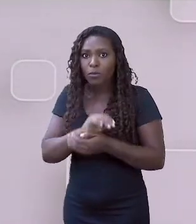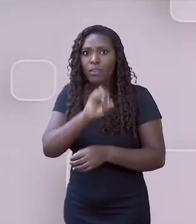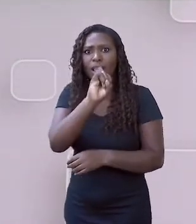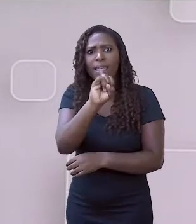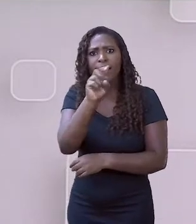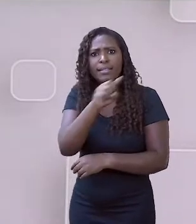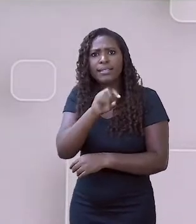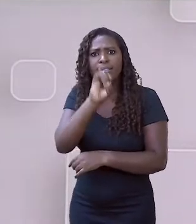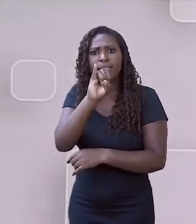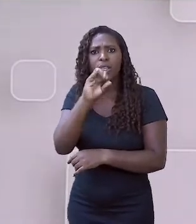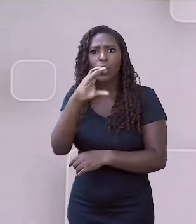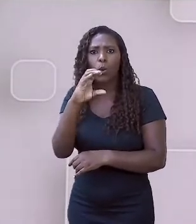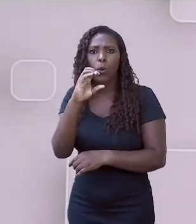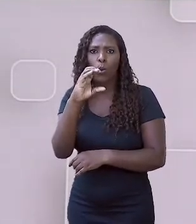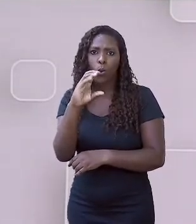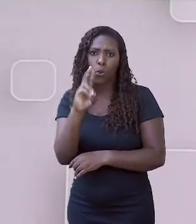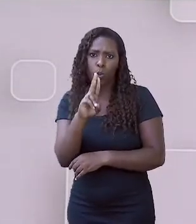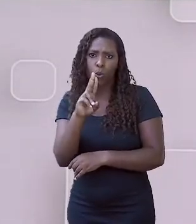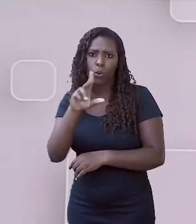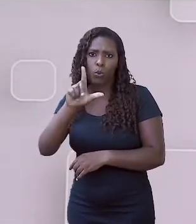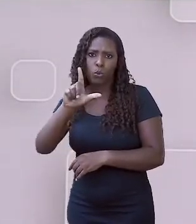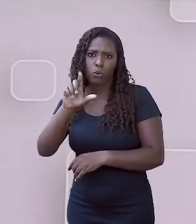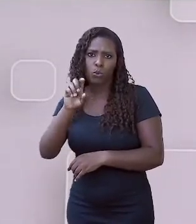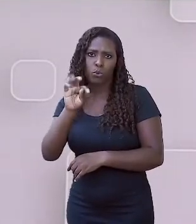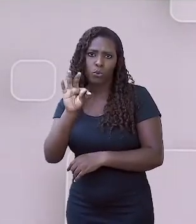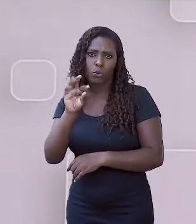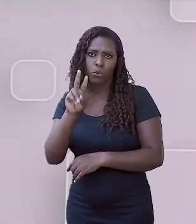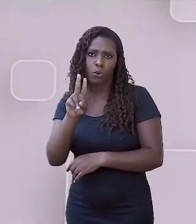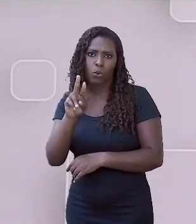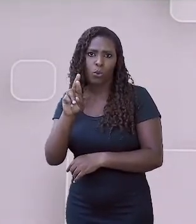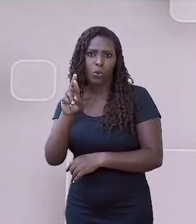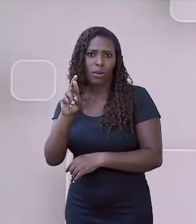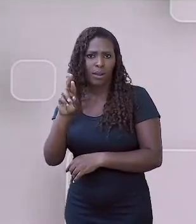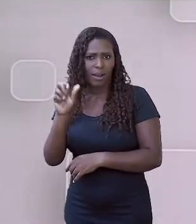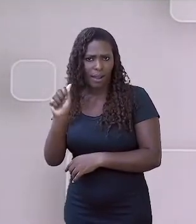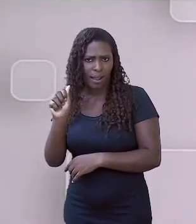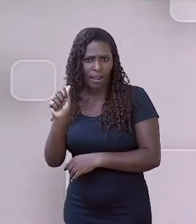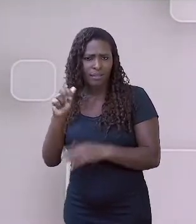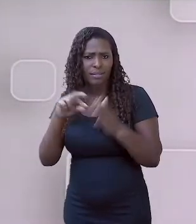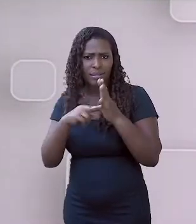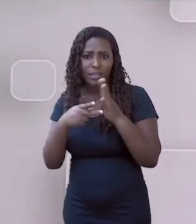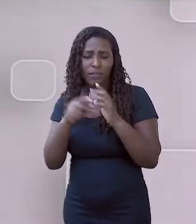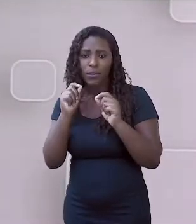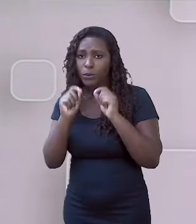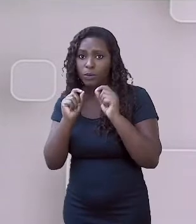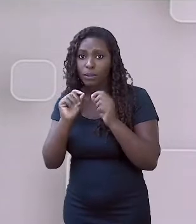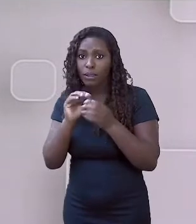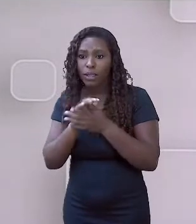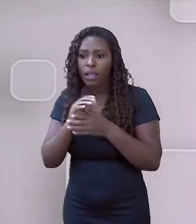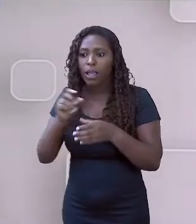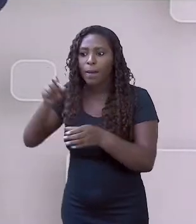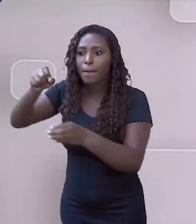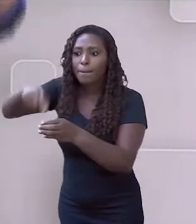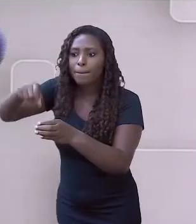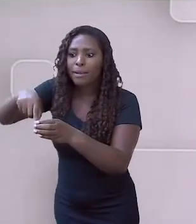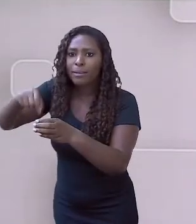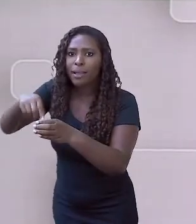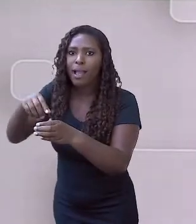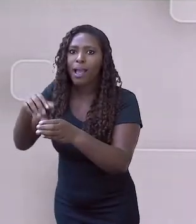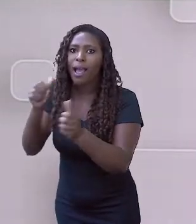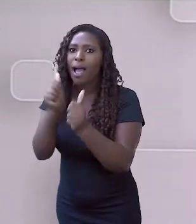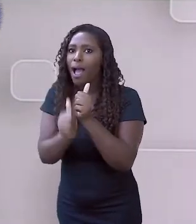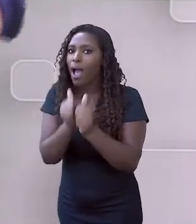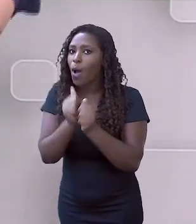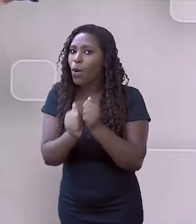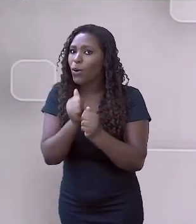o plantio de arroz. Tá? Ela é uma forma, não é mecanizado,